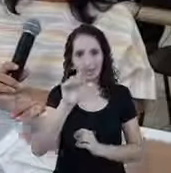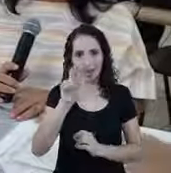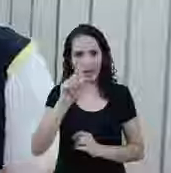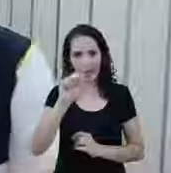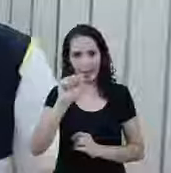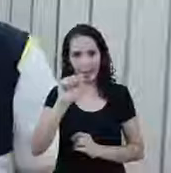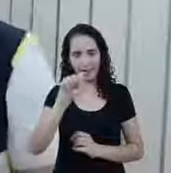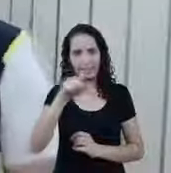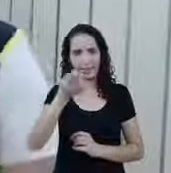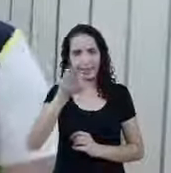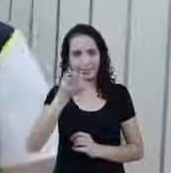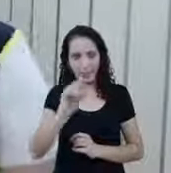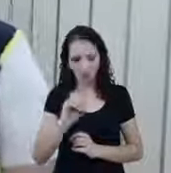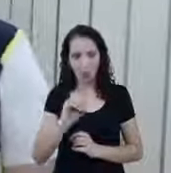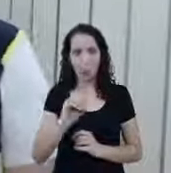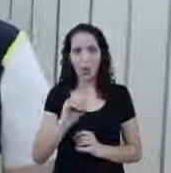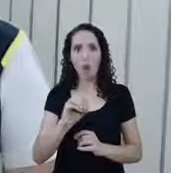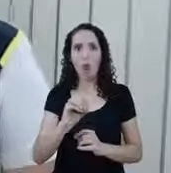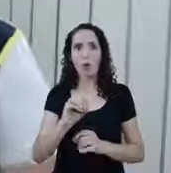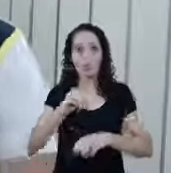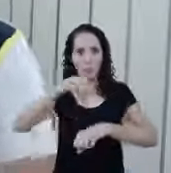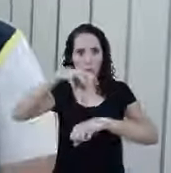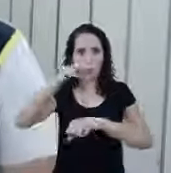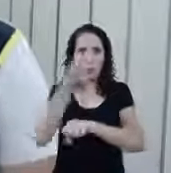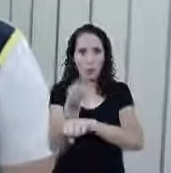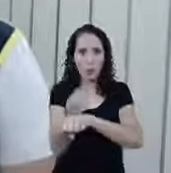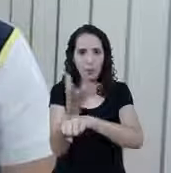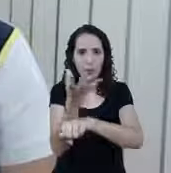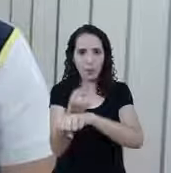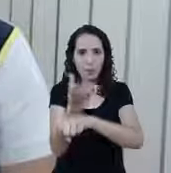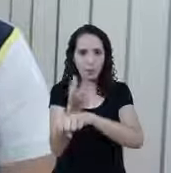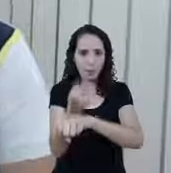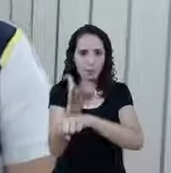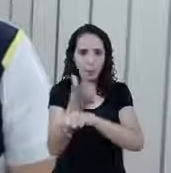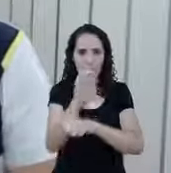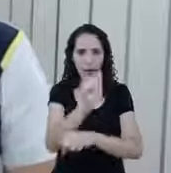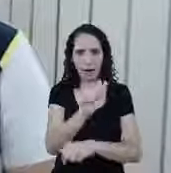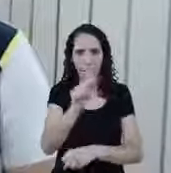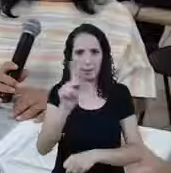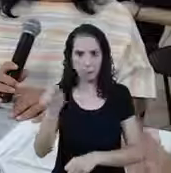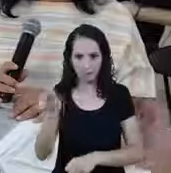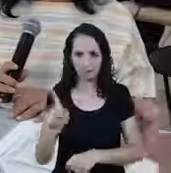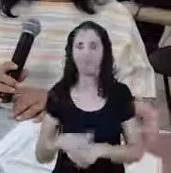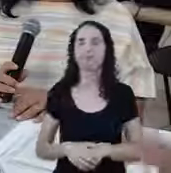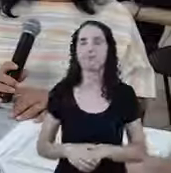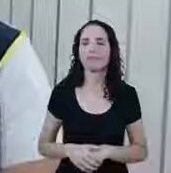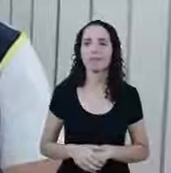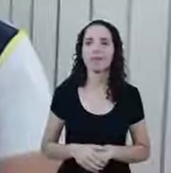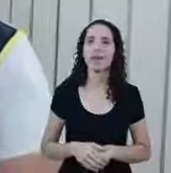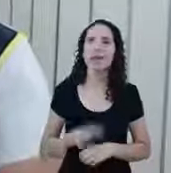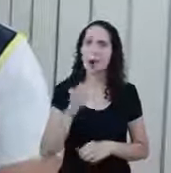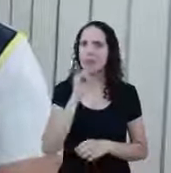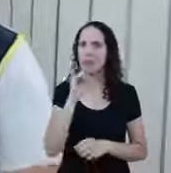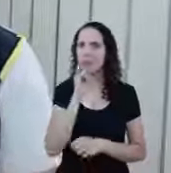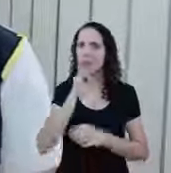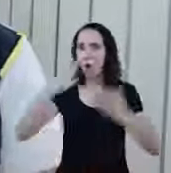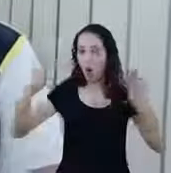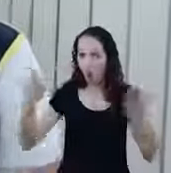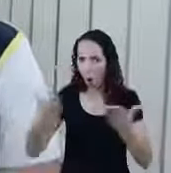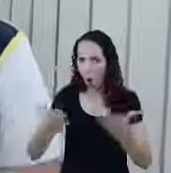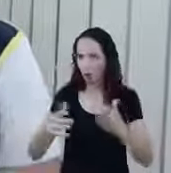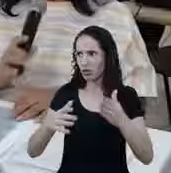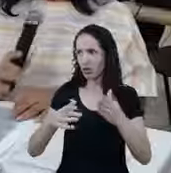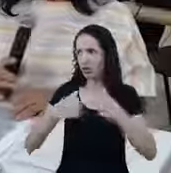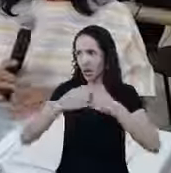Agora E se eu for lá E abrir o Porque o MEI Eu posso abrir ele Pelo computador mesmo Via internet E se eu for hoje E abrir o MEI Eu já tenho